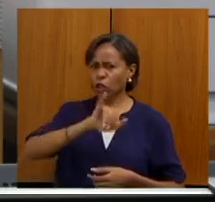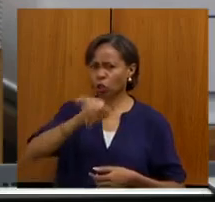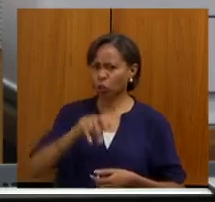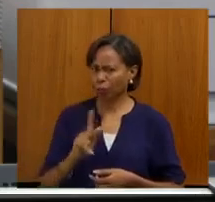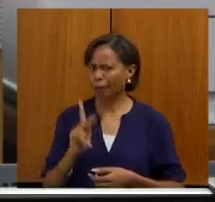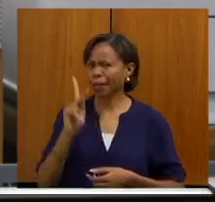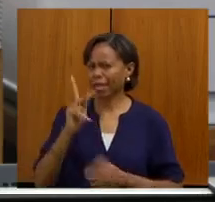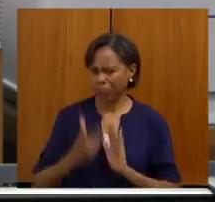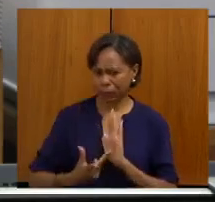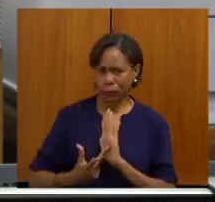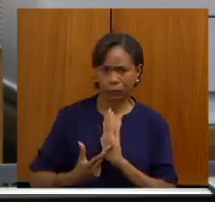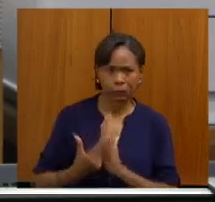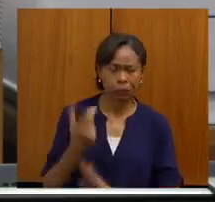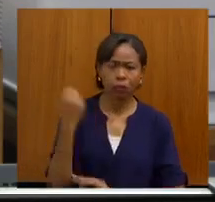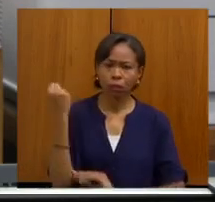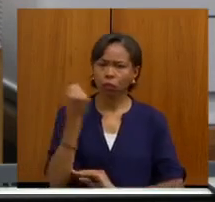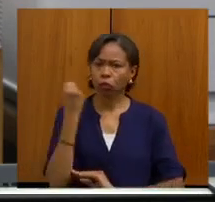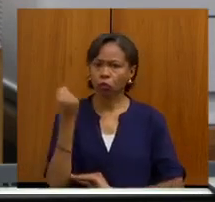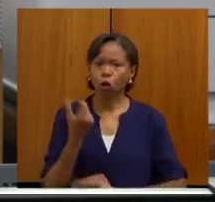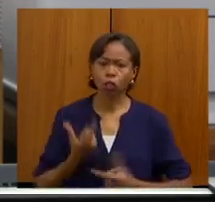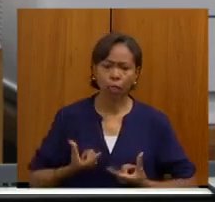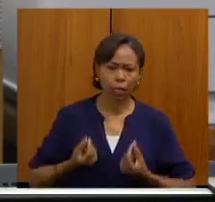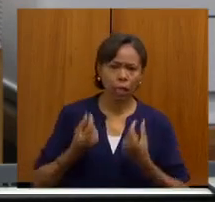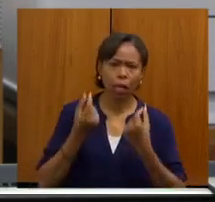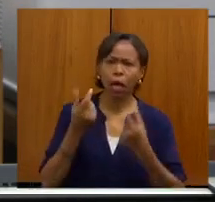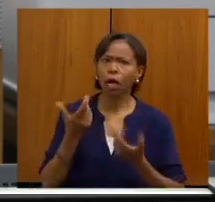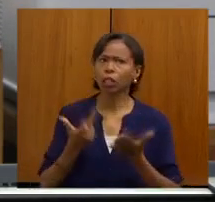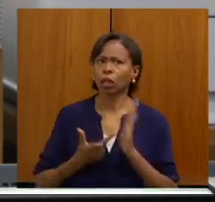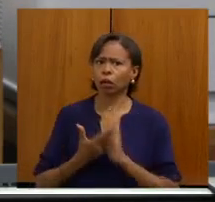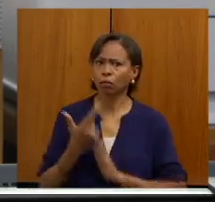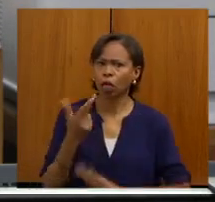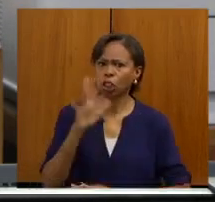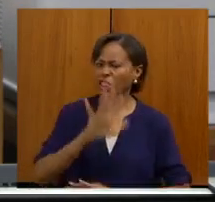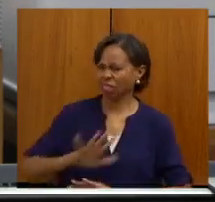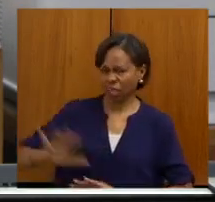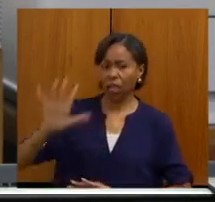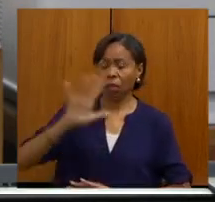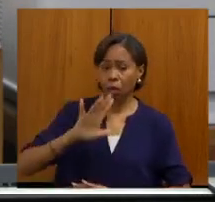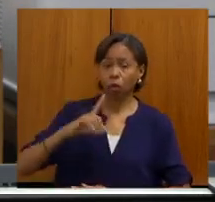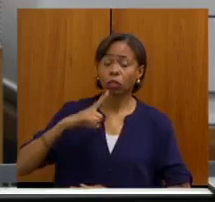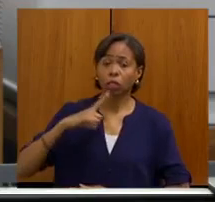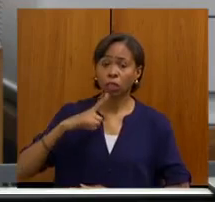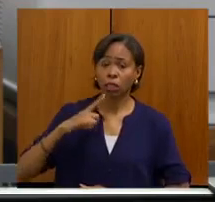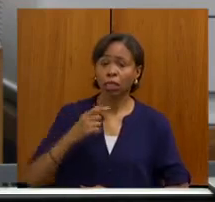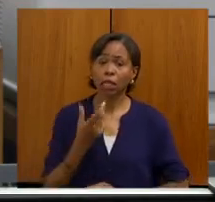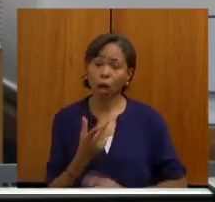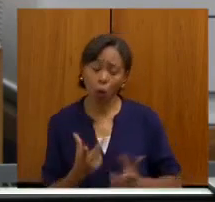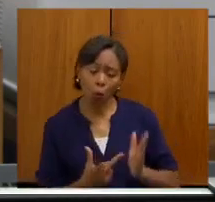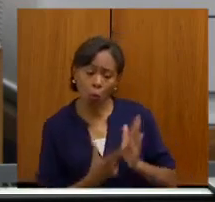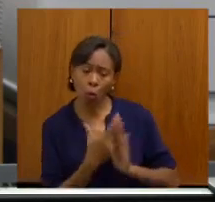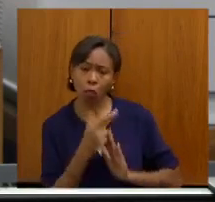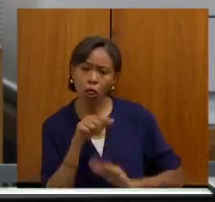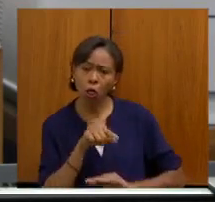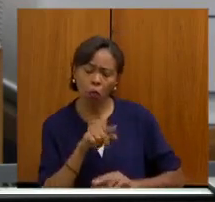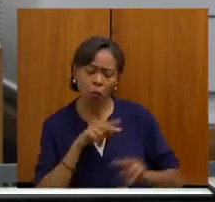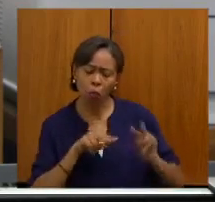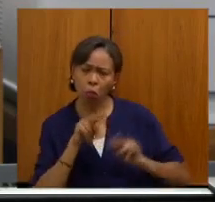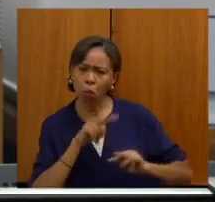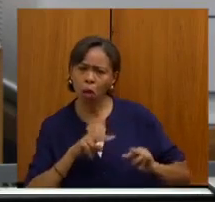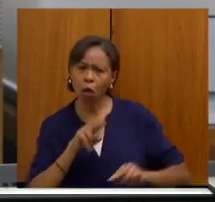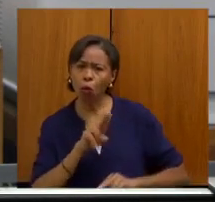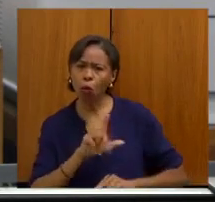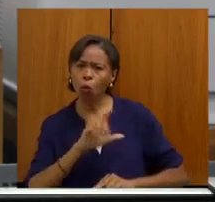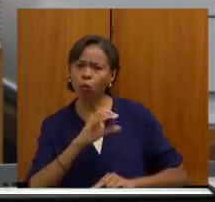forte, cirurgia ginecológica também forte, cirurgia geral, câncer. A fazia endoscopia, era uma úlcera, não podia fazer uma